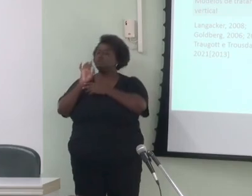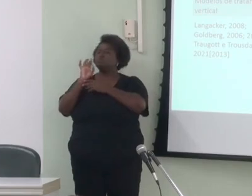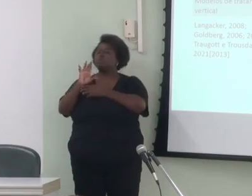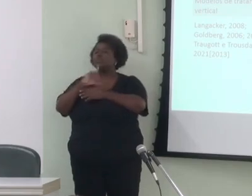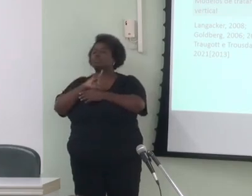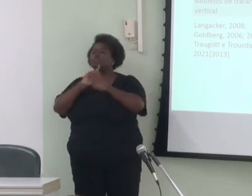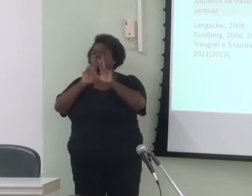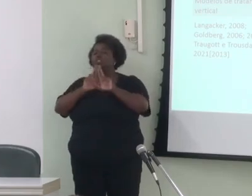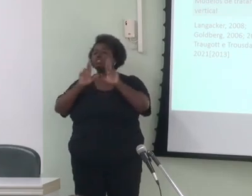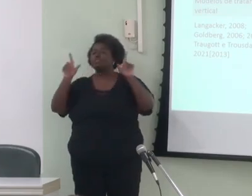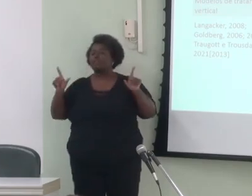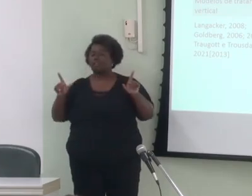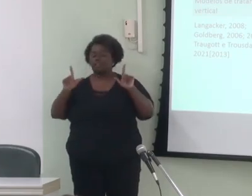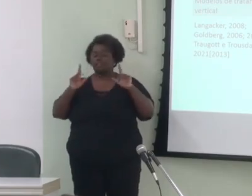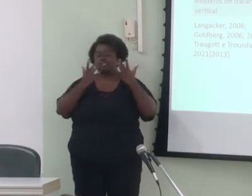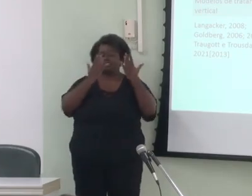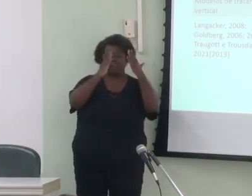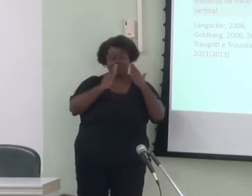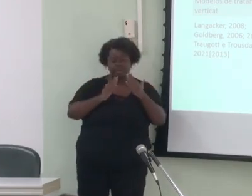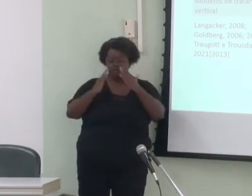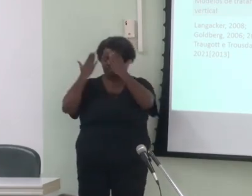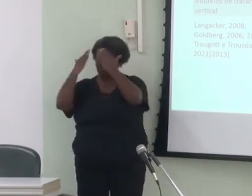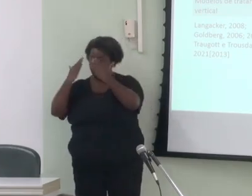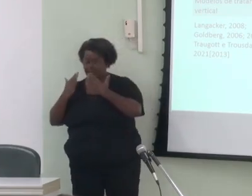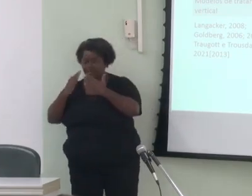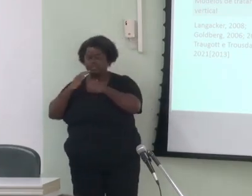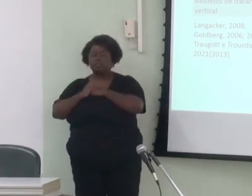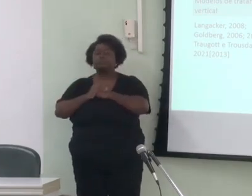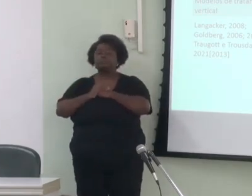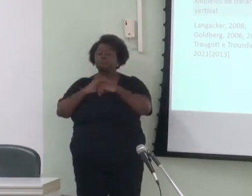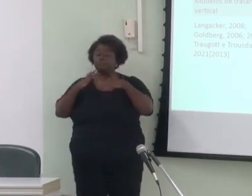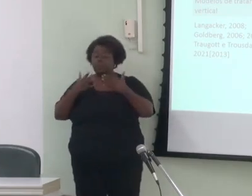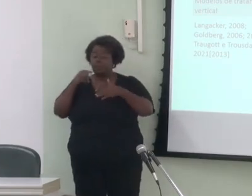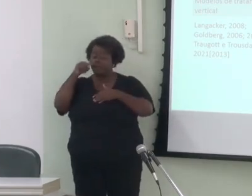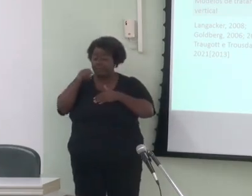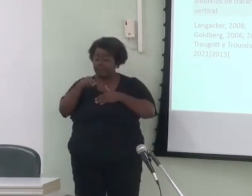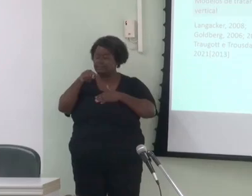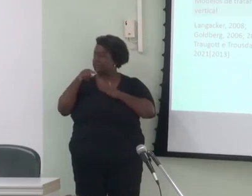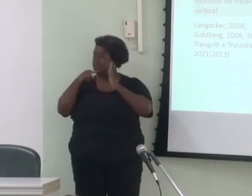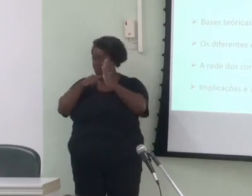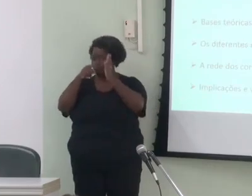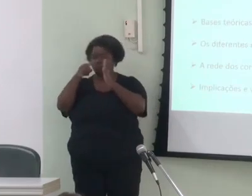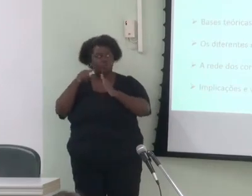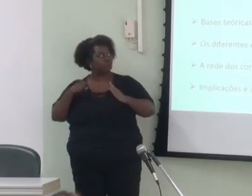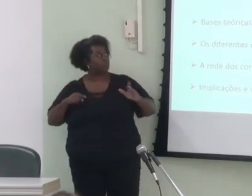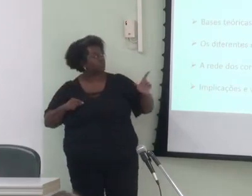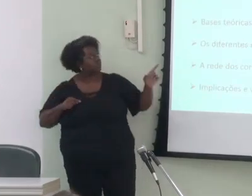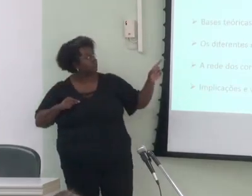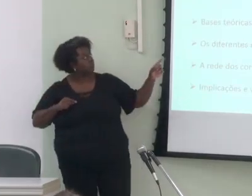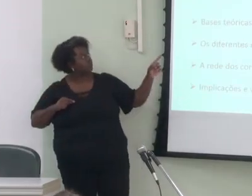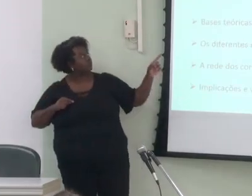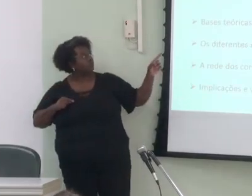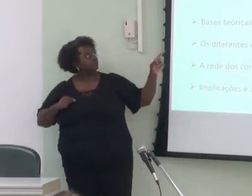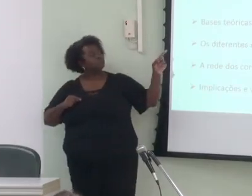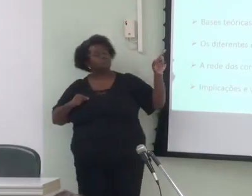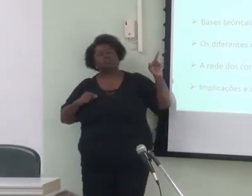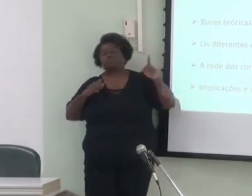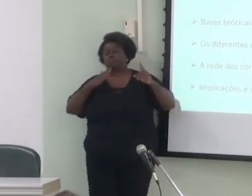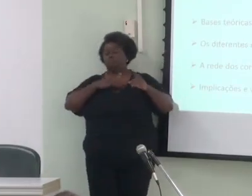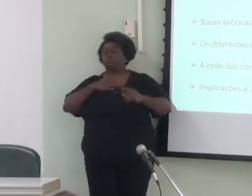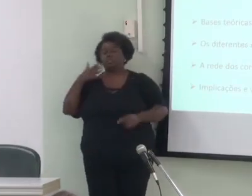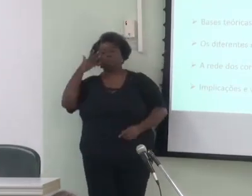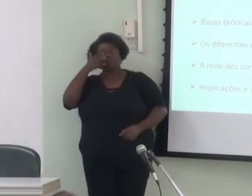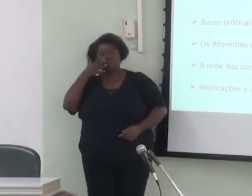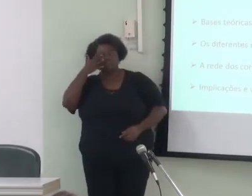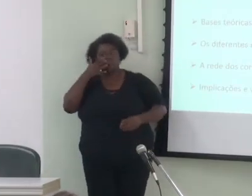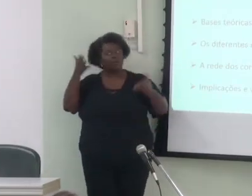notacionais de análise É partindo desse referencial slide que eu faço então a minha fala